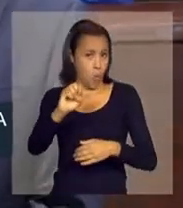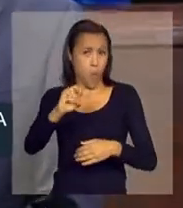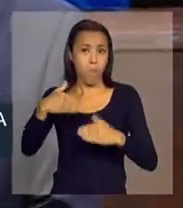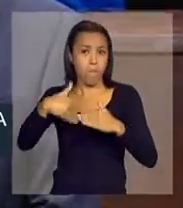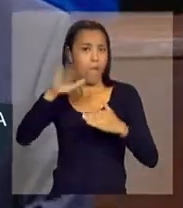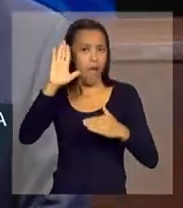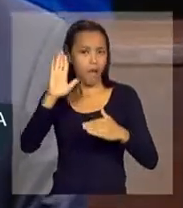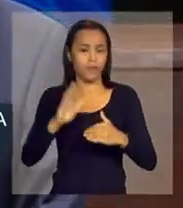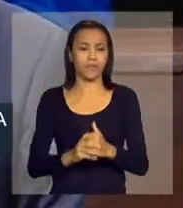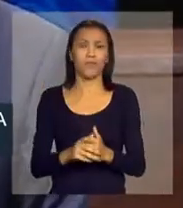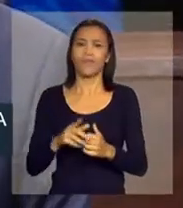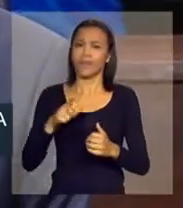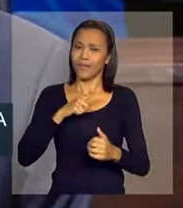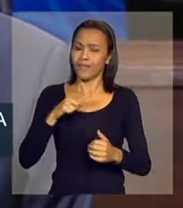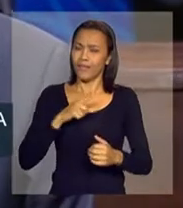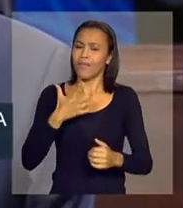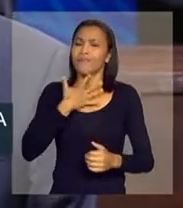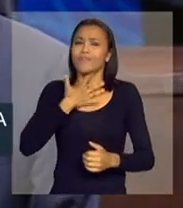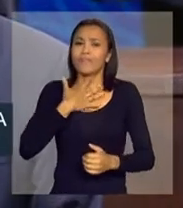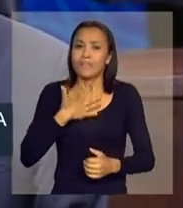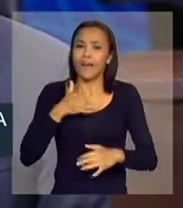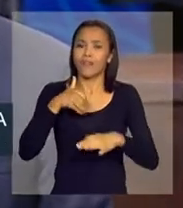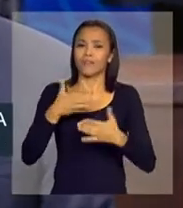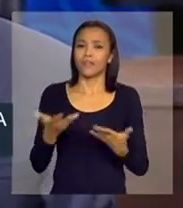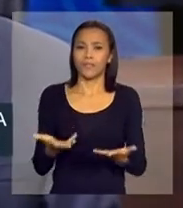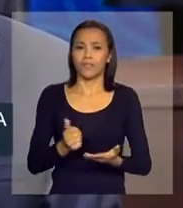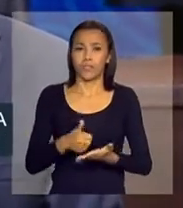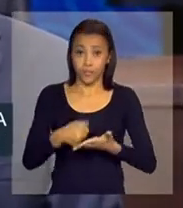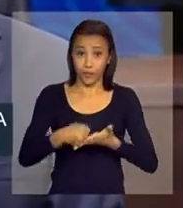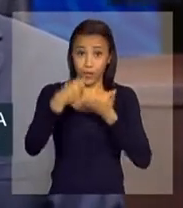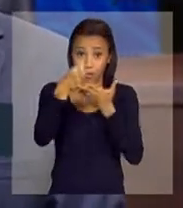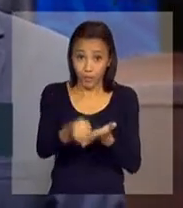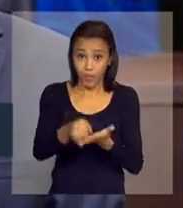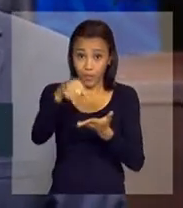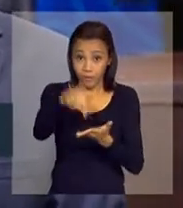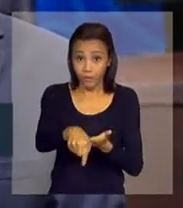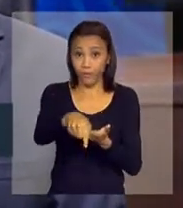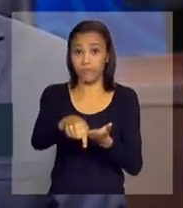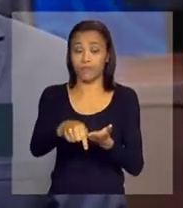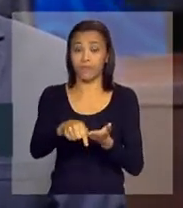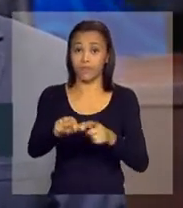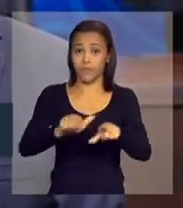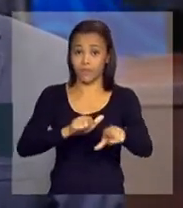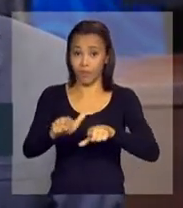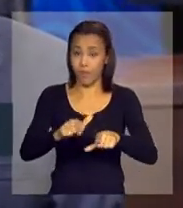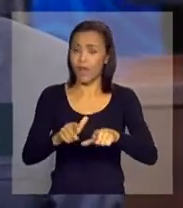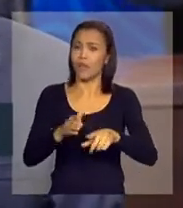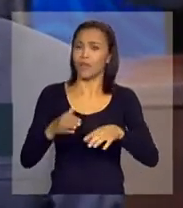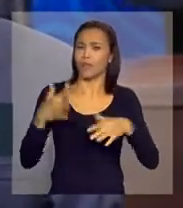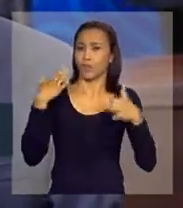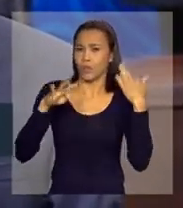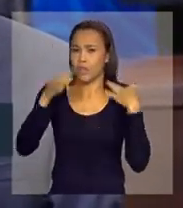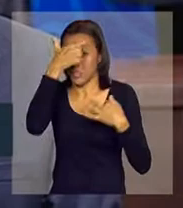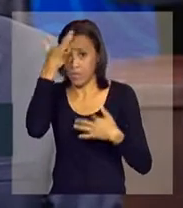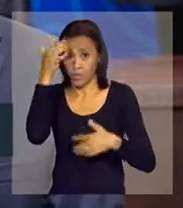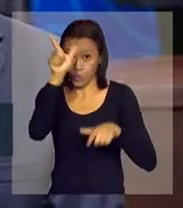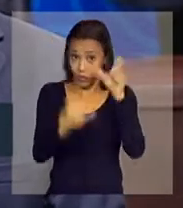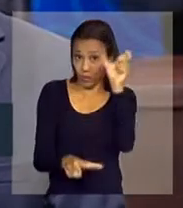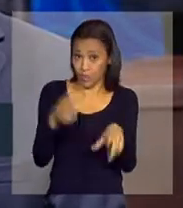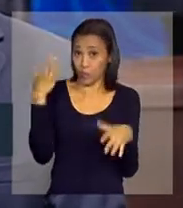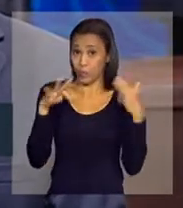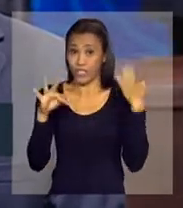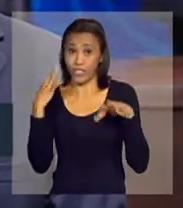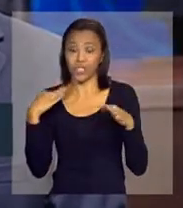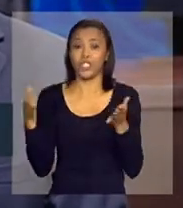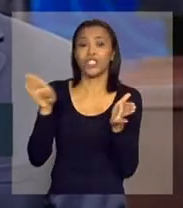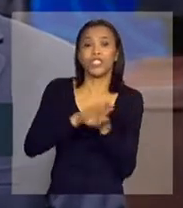e com disposição para apoiar e ajudar os turistas e as pessoas durante